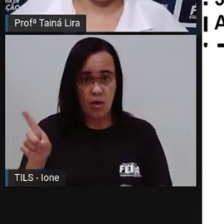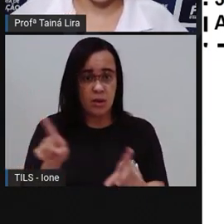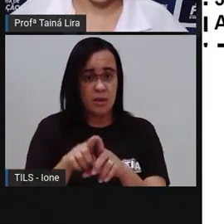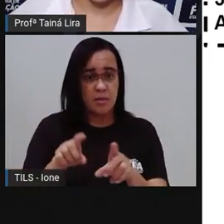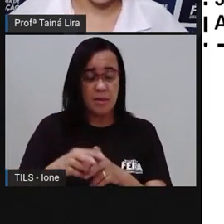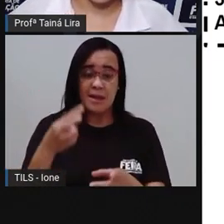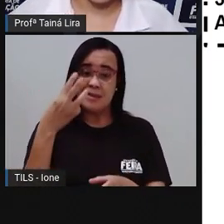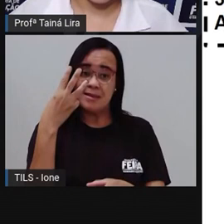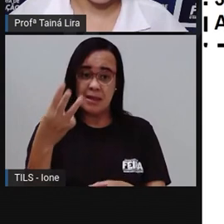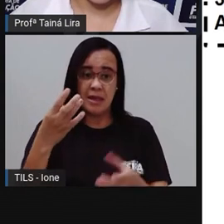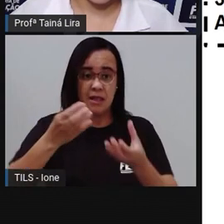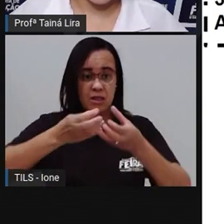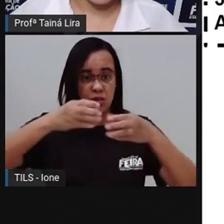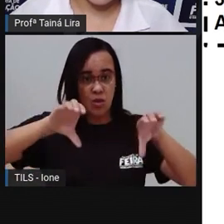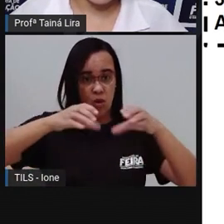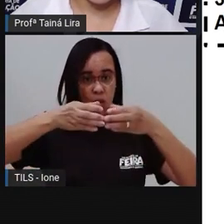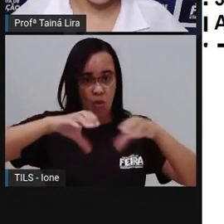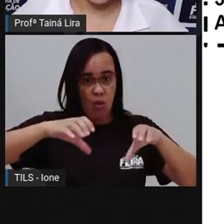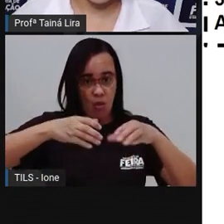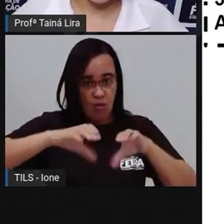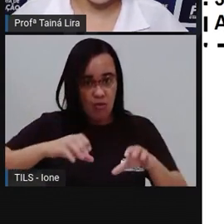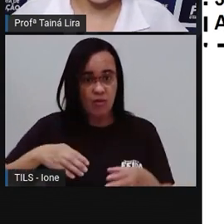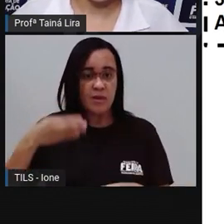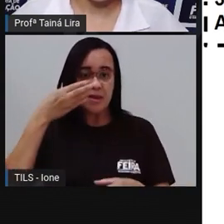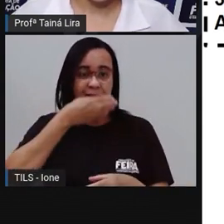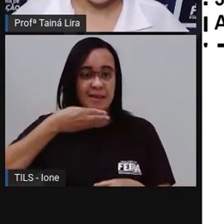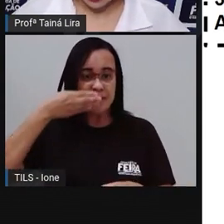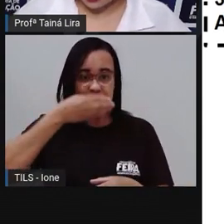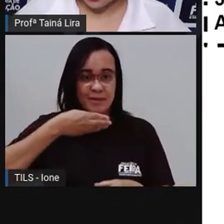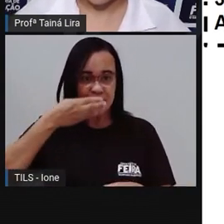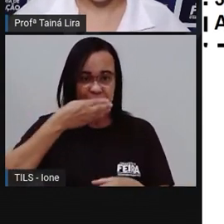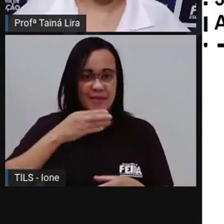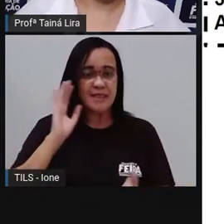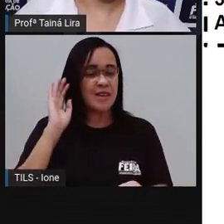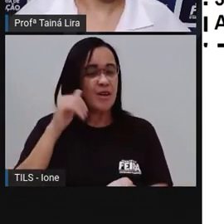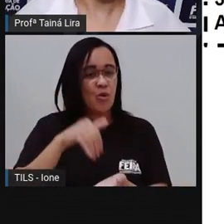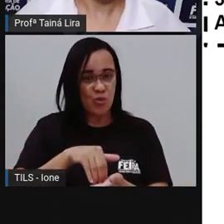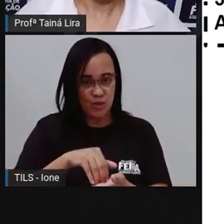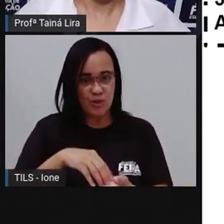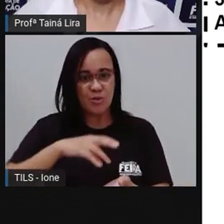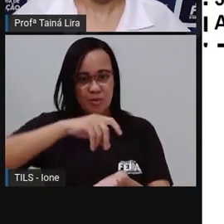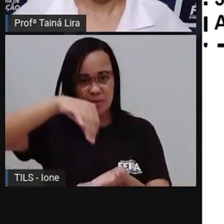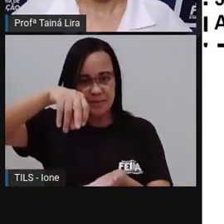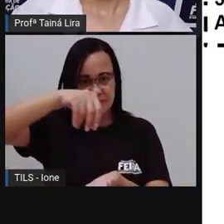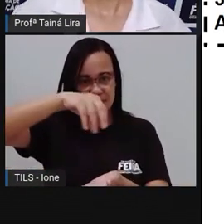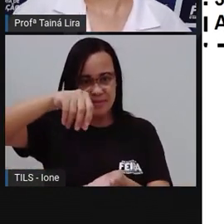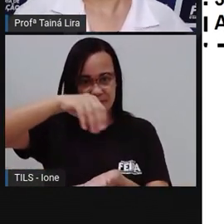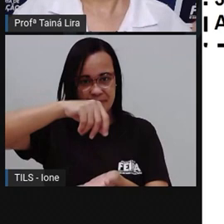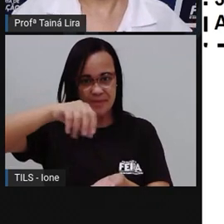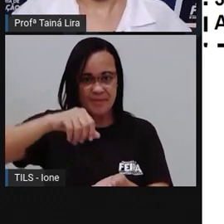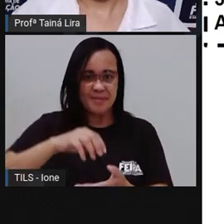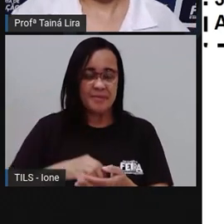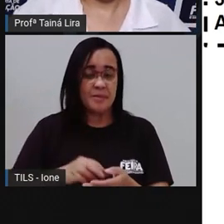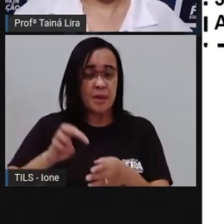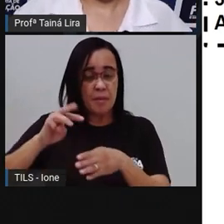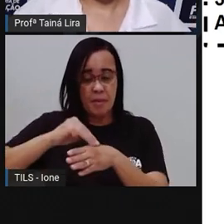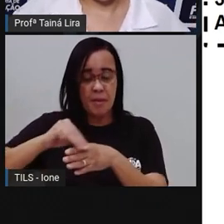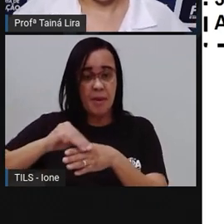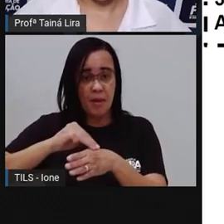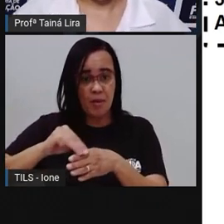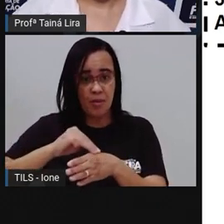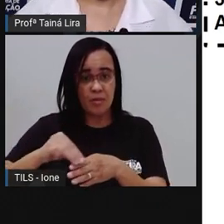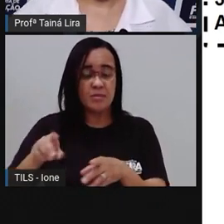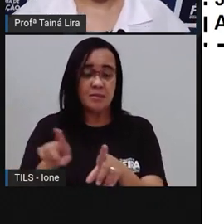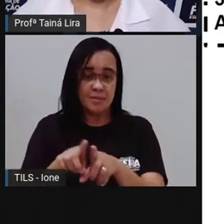Vocês estão vendo aqui, ó, que ele está cheio de açúcar aqui, né? Por fora, certo? E como é que eu vou fazer,